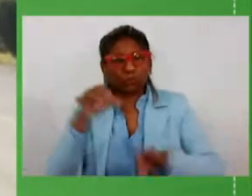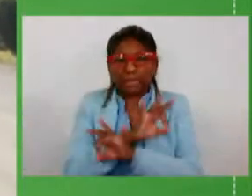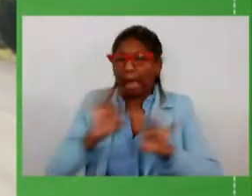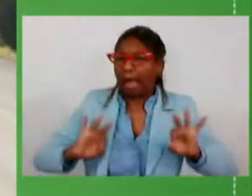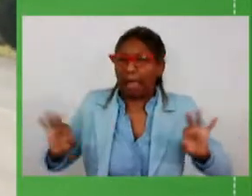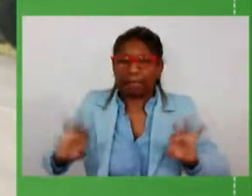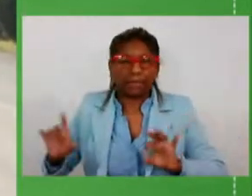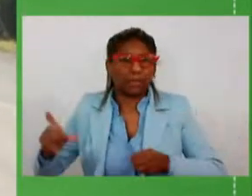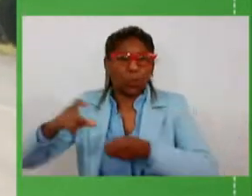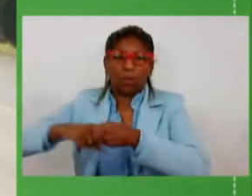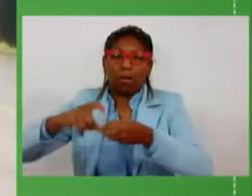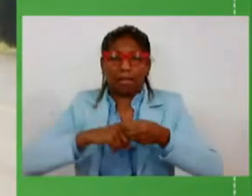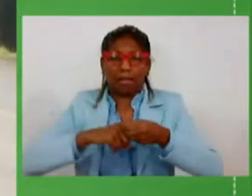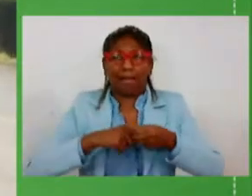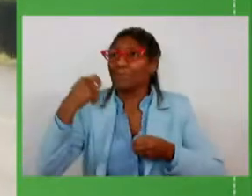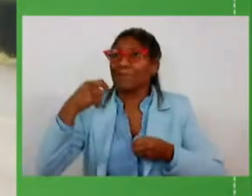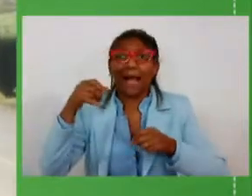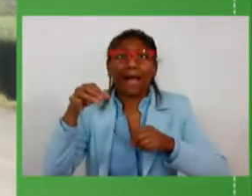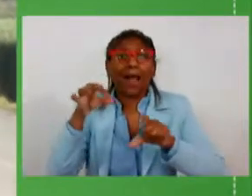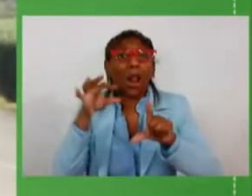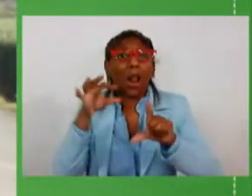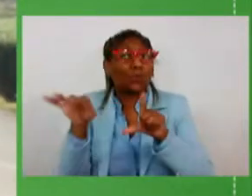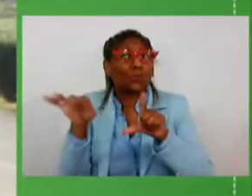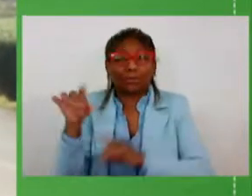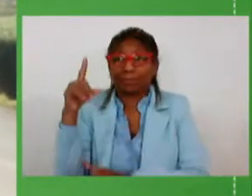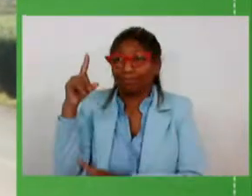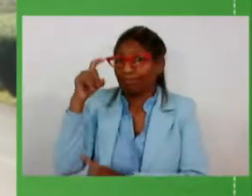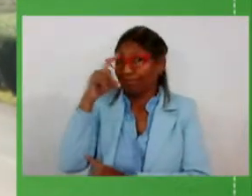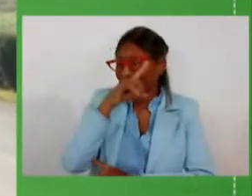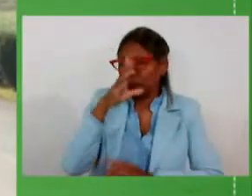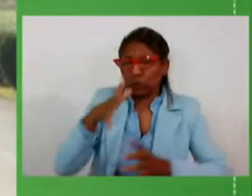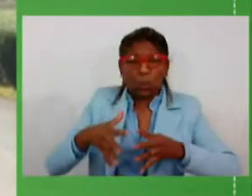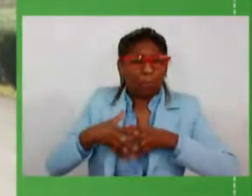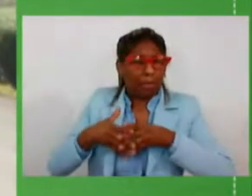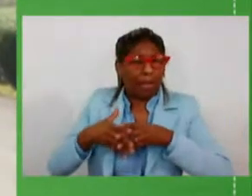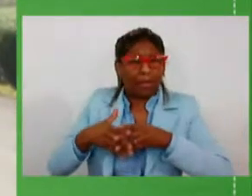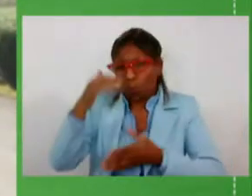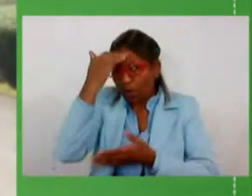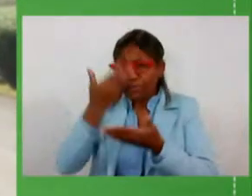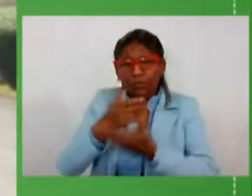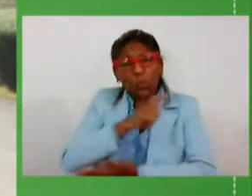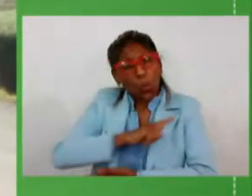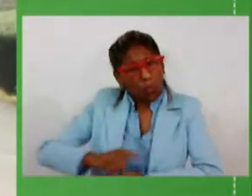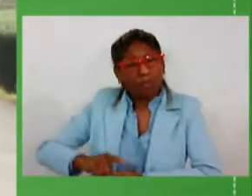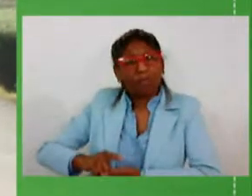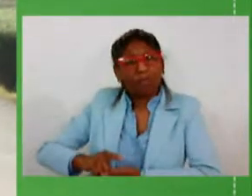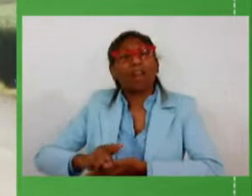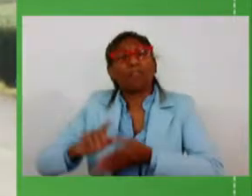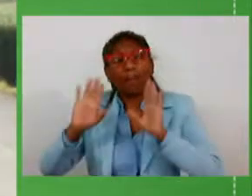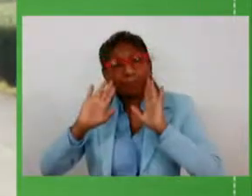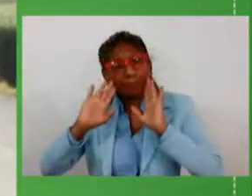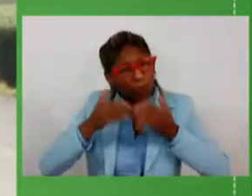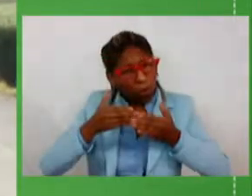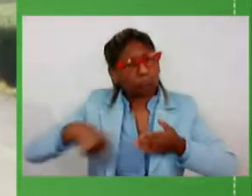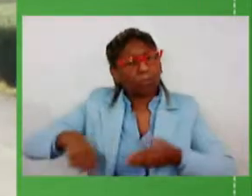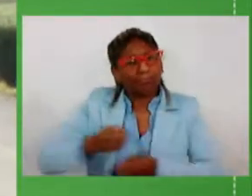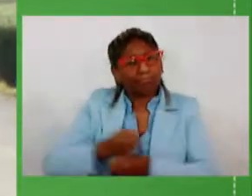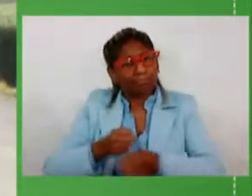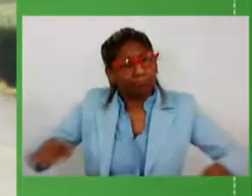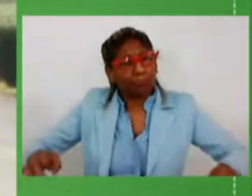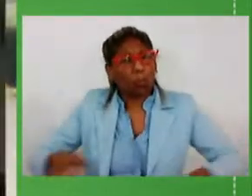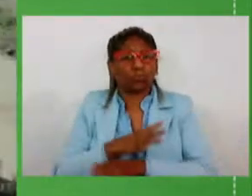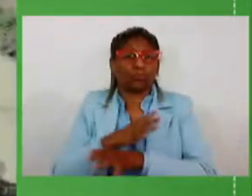então a questão da logística é complicada então eu acredito que sim que o governo vai dar uma prioridade aqui para o nosso município para finalizar essa obra